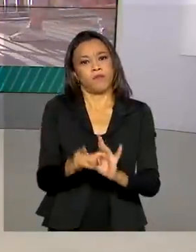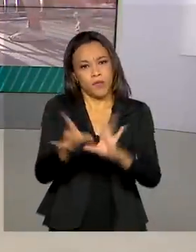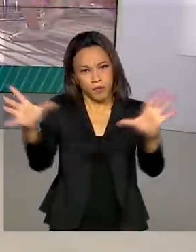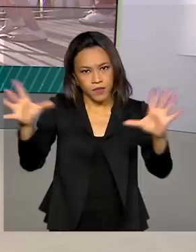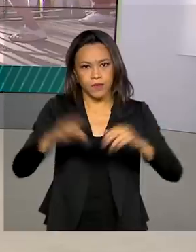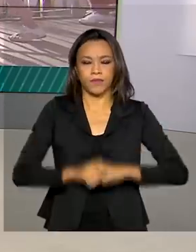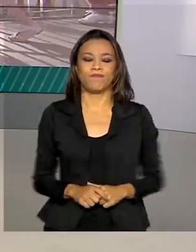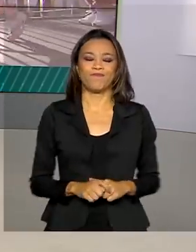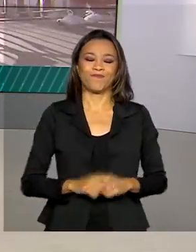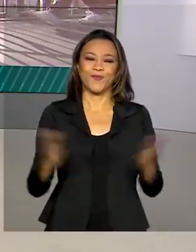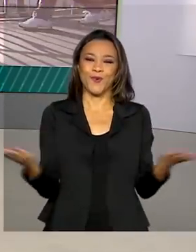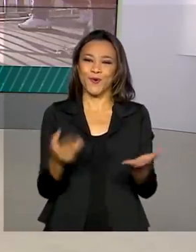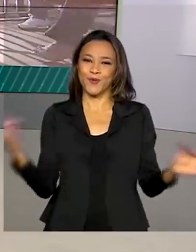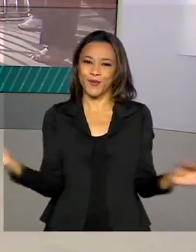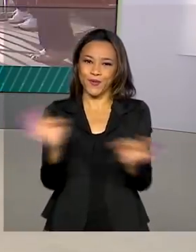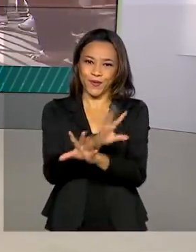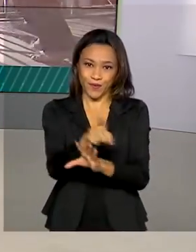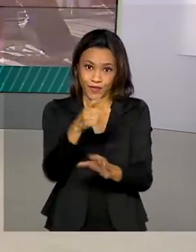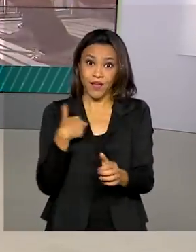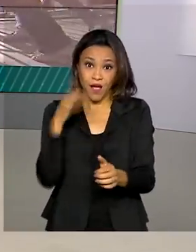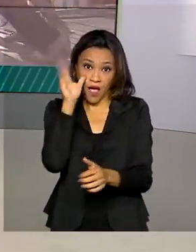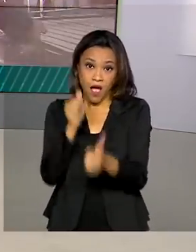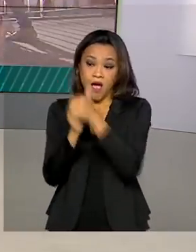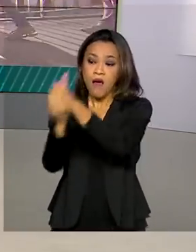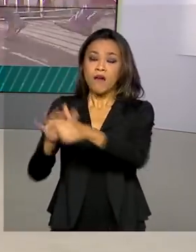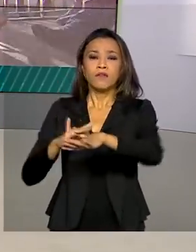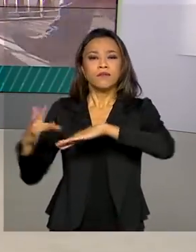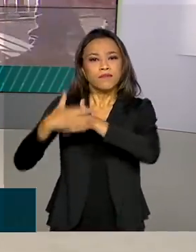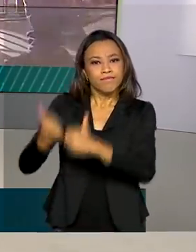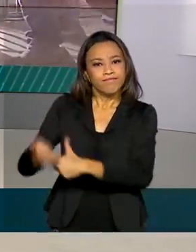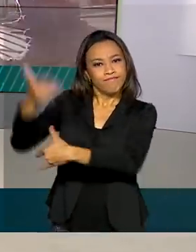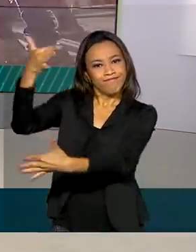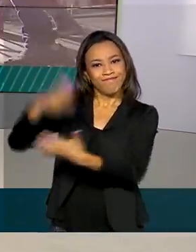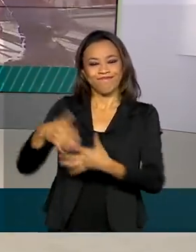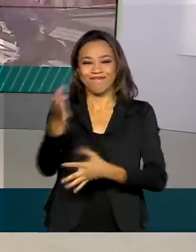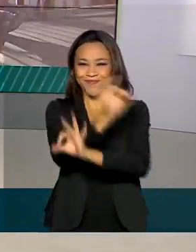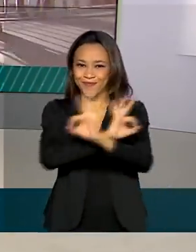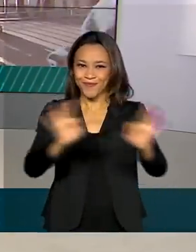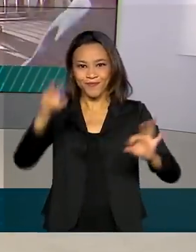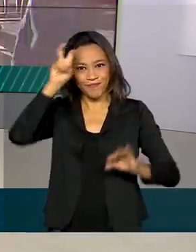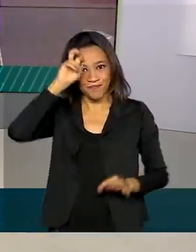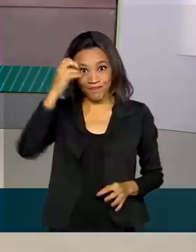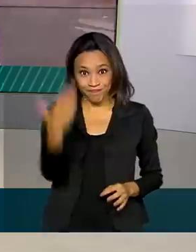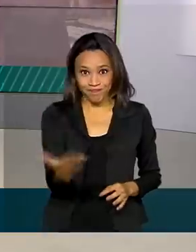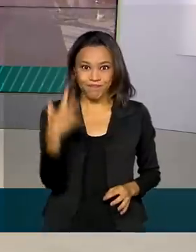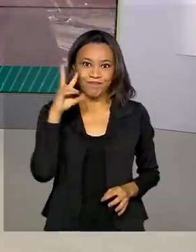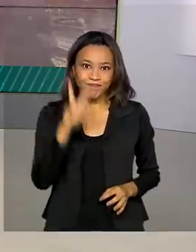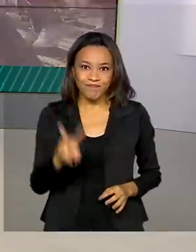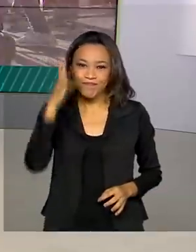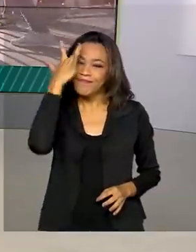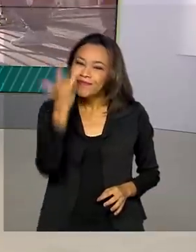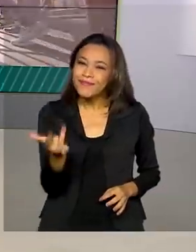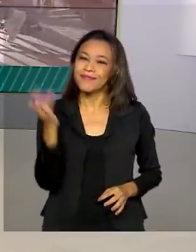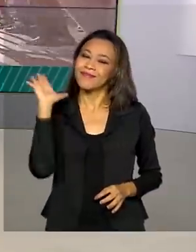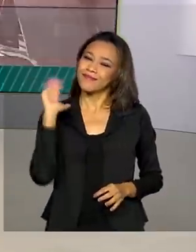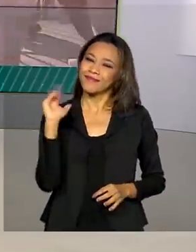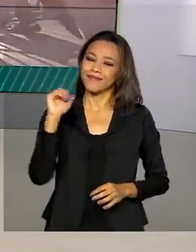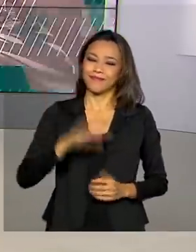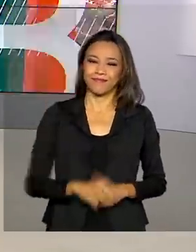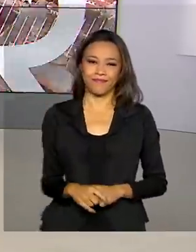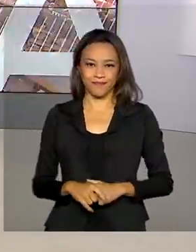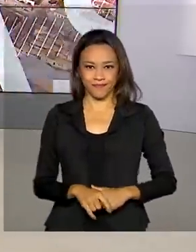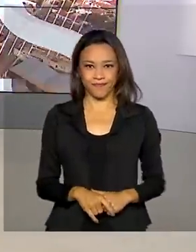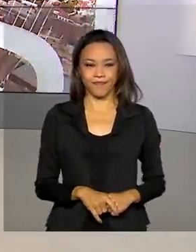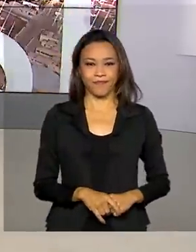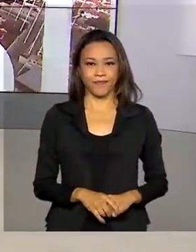O Brasil em Dia fica por aqui. E acompanhe também pelas redes sociais. Uma ótima quinta-feira para você. Nos vemos amanhã. Até lá. Tchau, tchau.